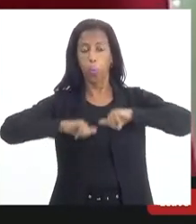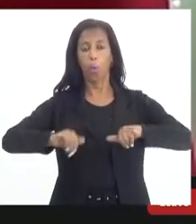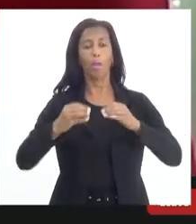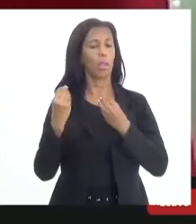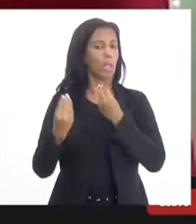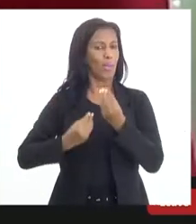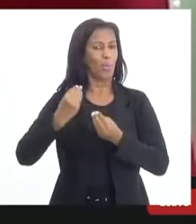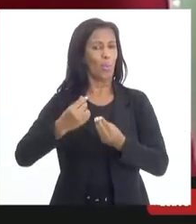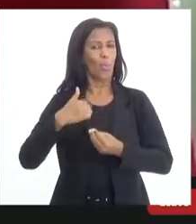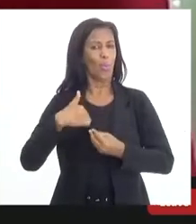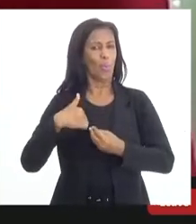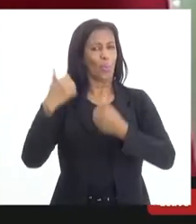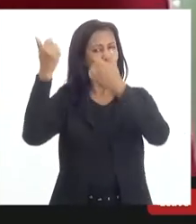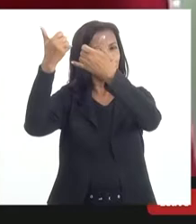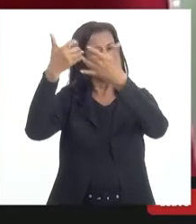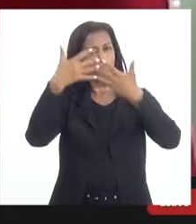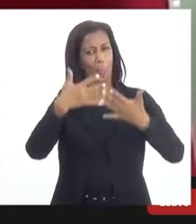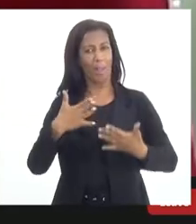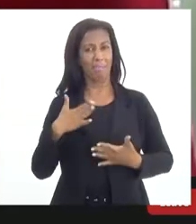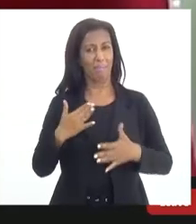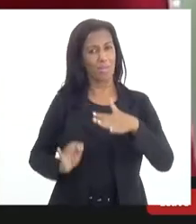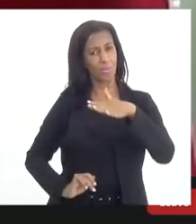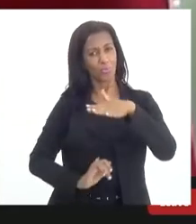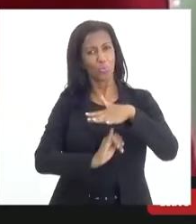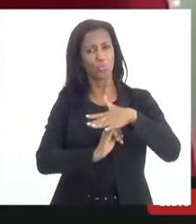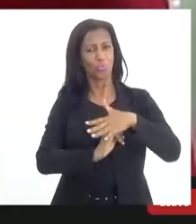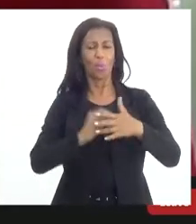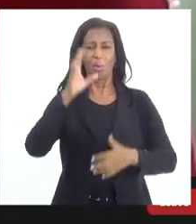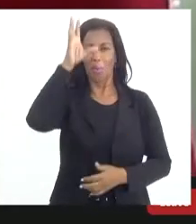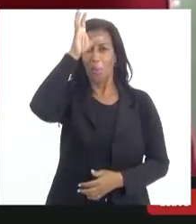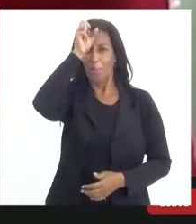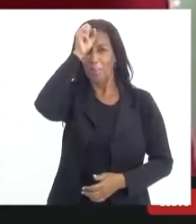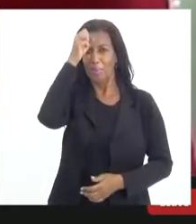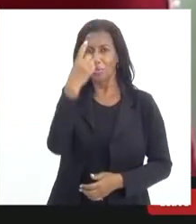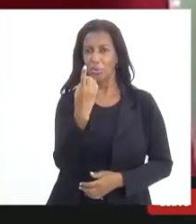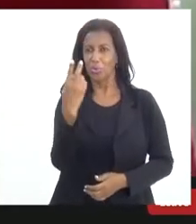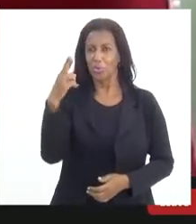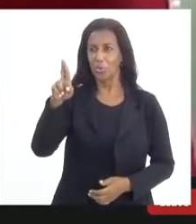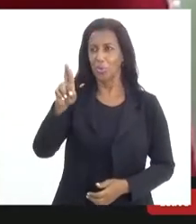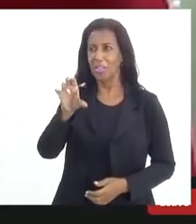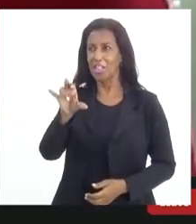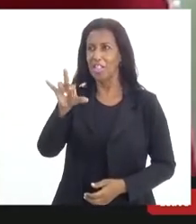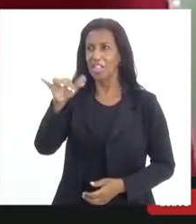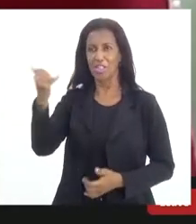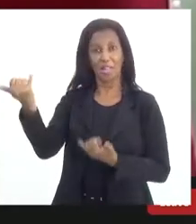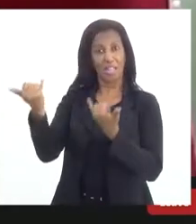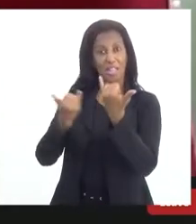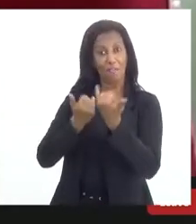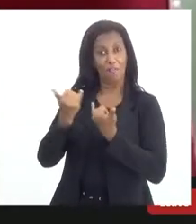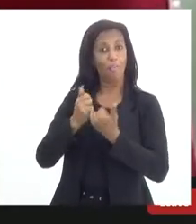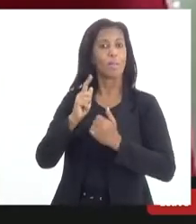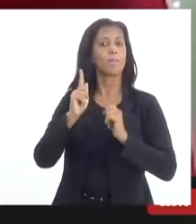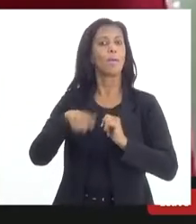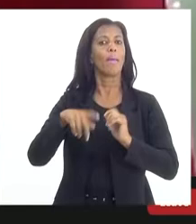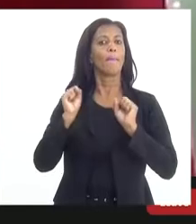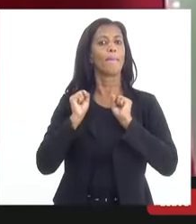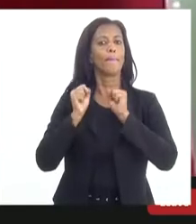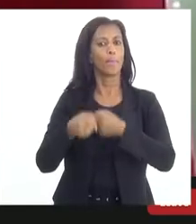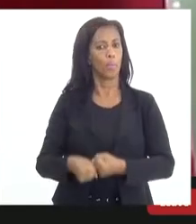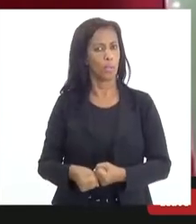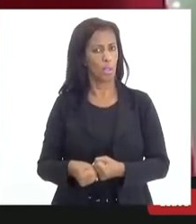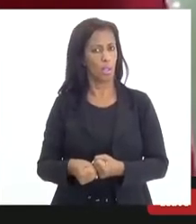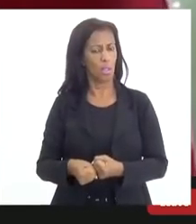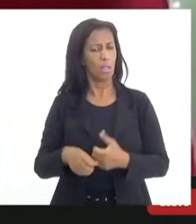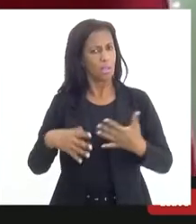eu gosto de dizer, na minha instituição, eu aprendi, doutora Cristina Figueiro, que informação é poder. Então, que a gente